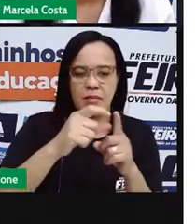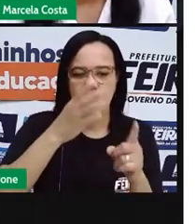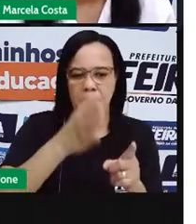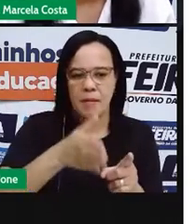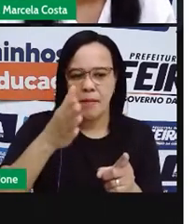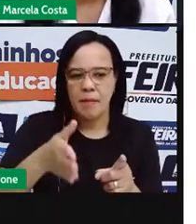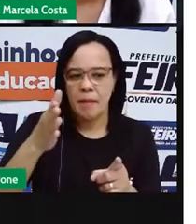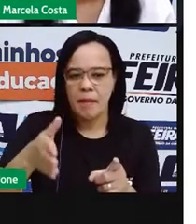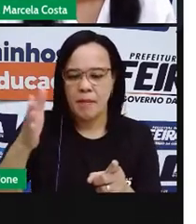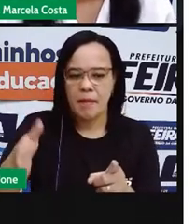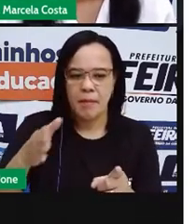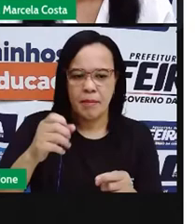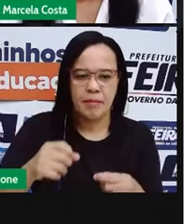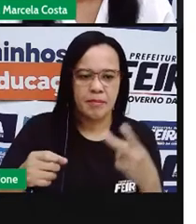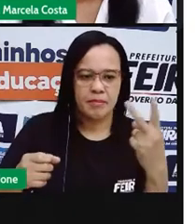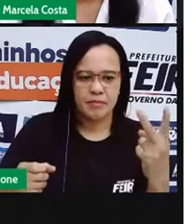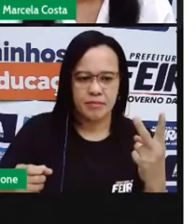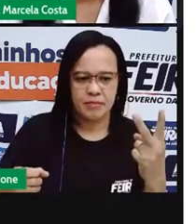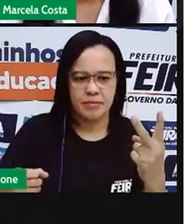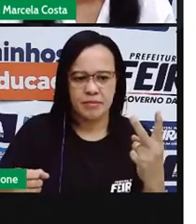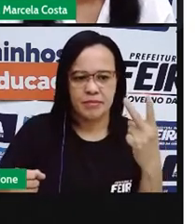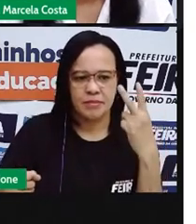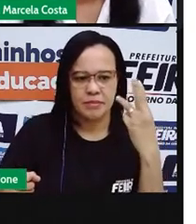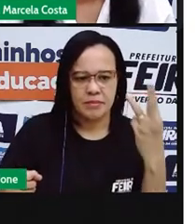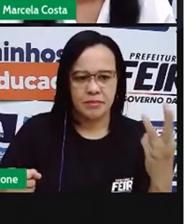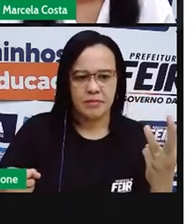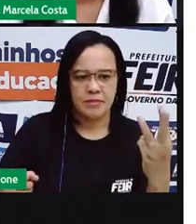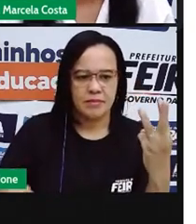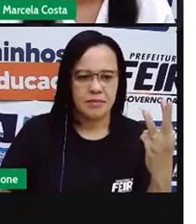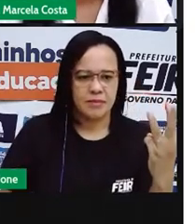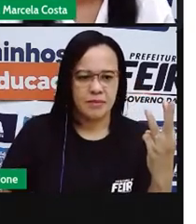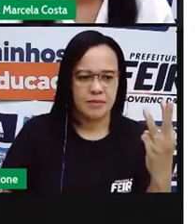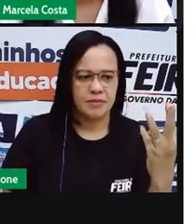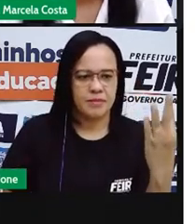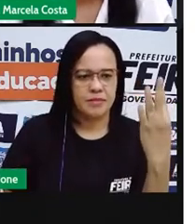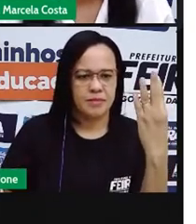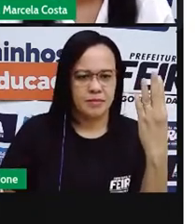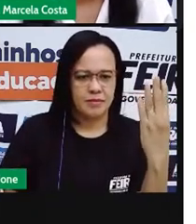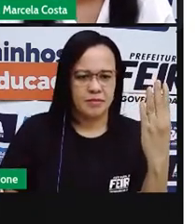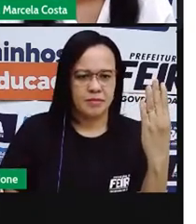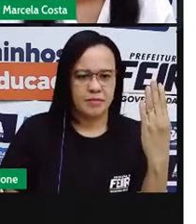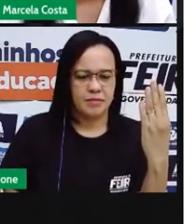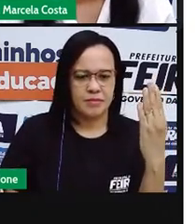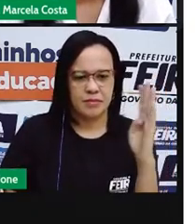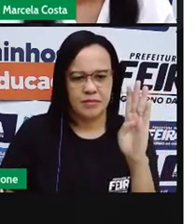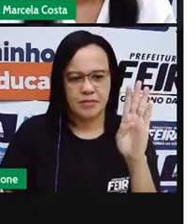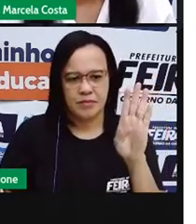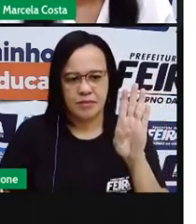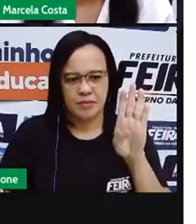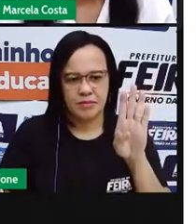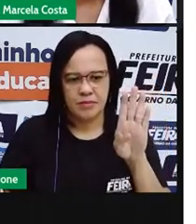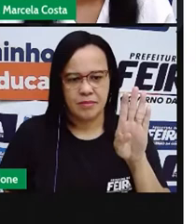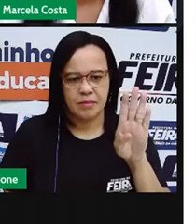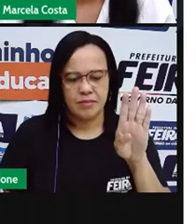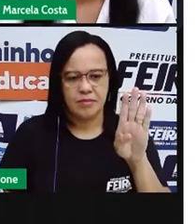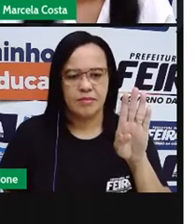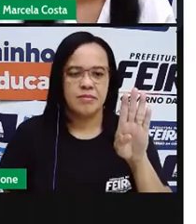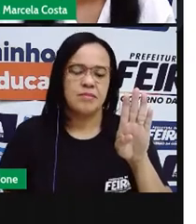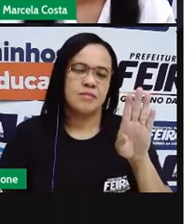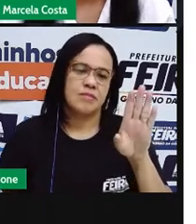uma, duas, três, quatro,